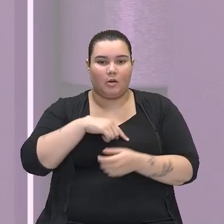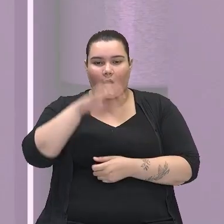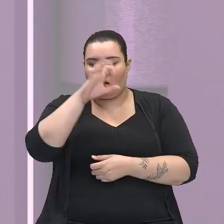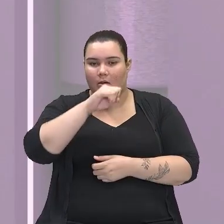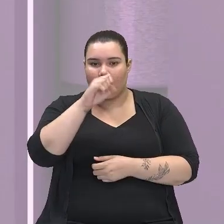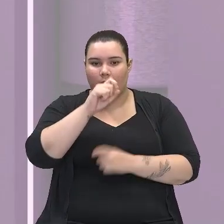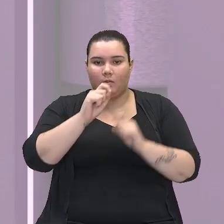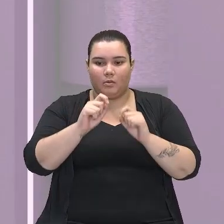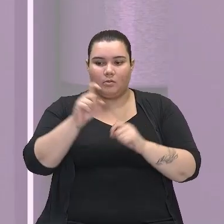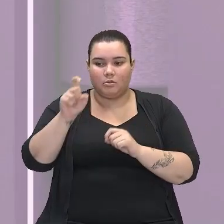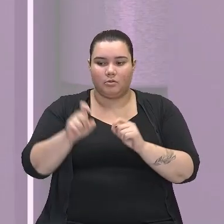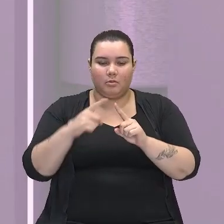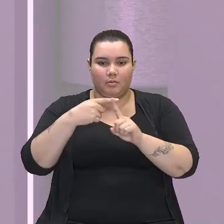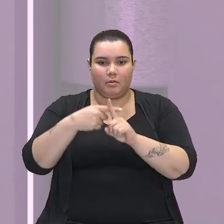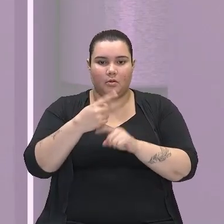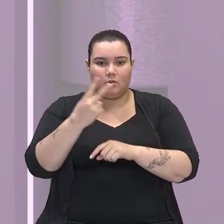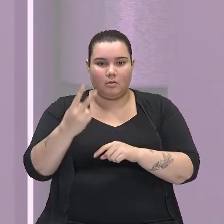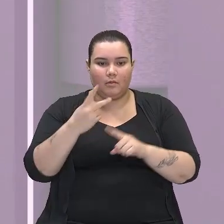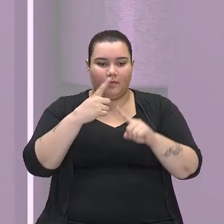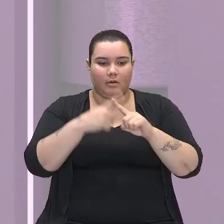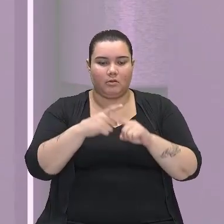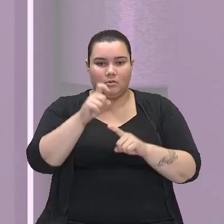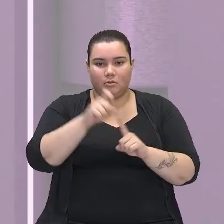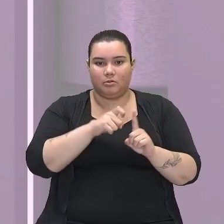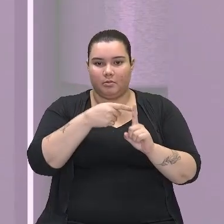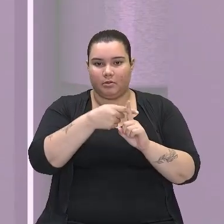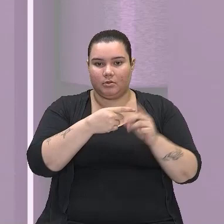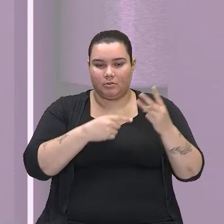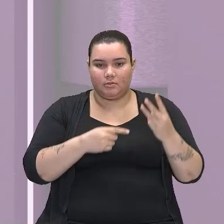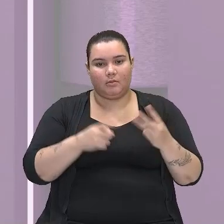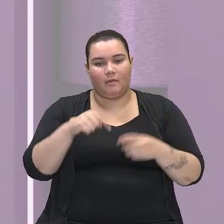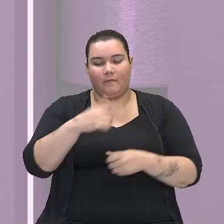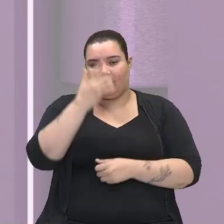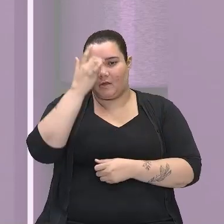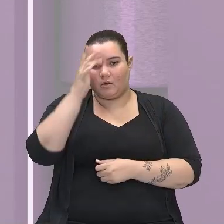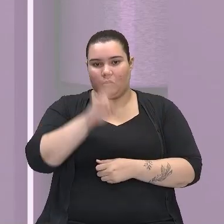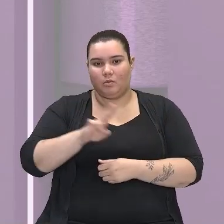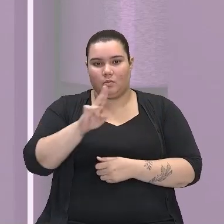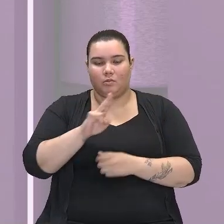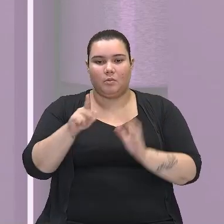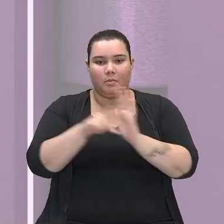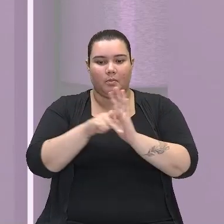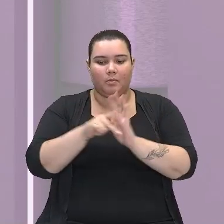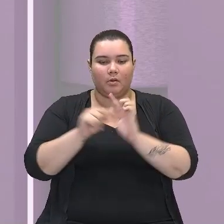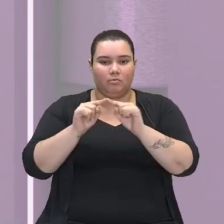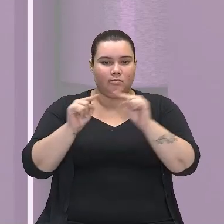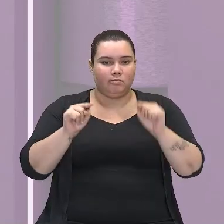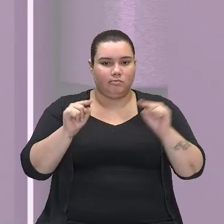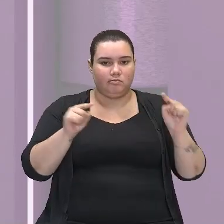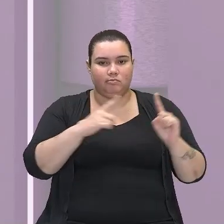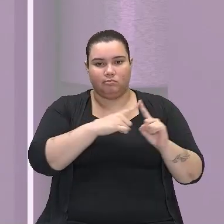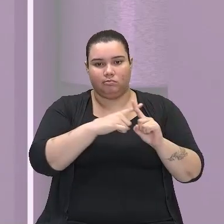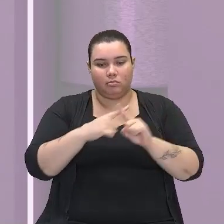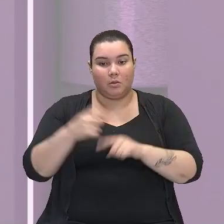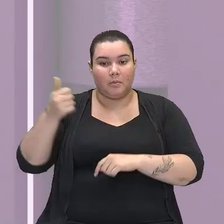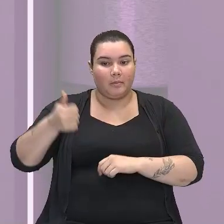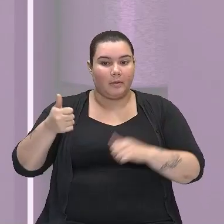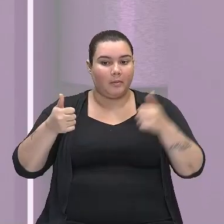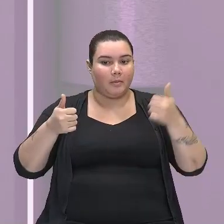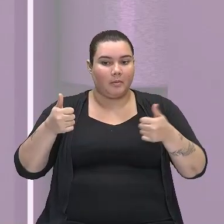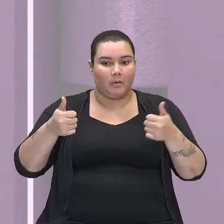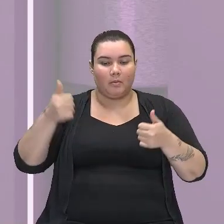X mais 2 multiplicando por X mais 3. É só aplicar a nossa propriedade distributiva. Primeiro pelo primeiro,